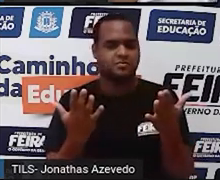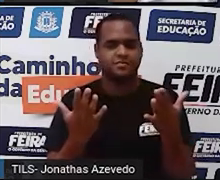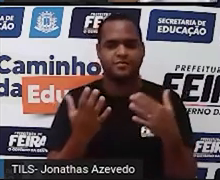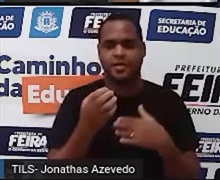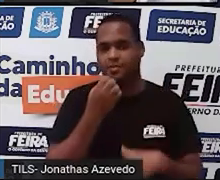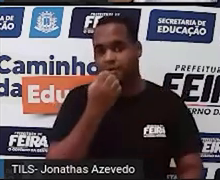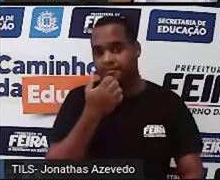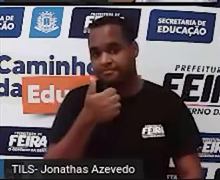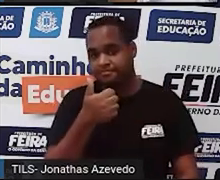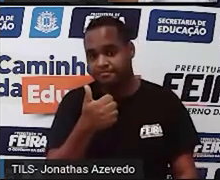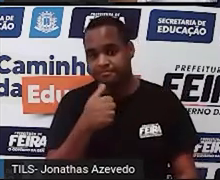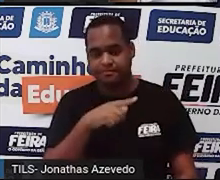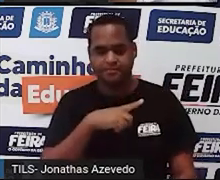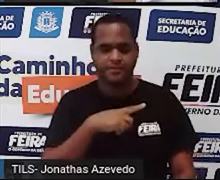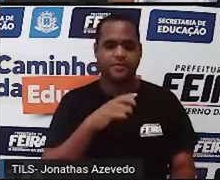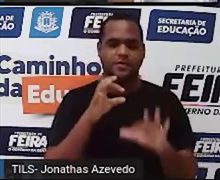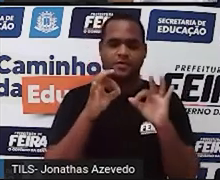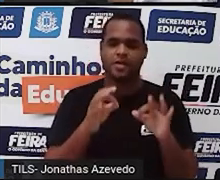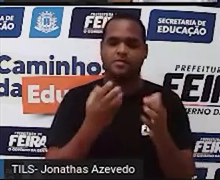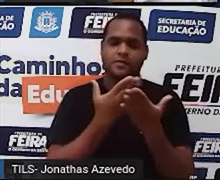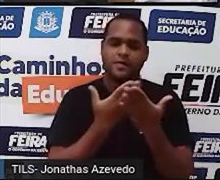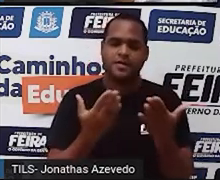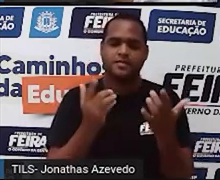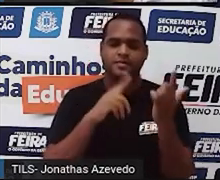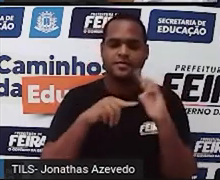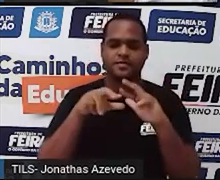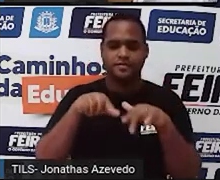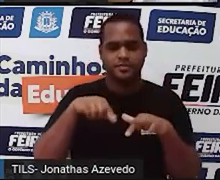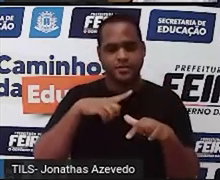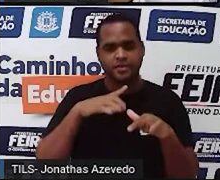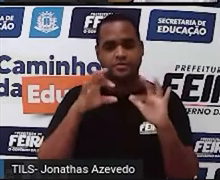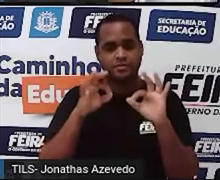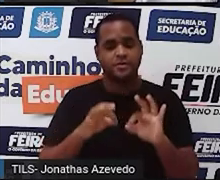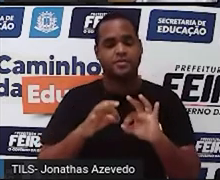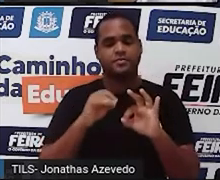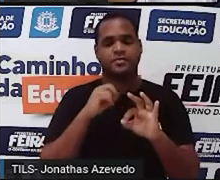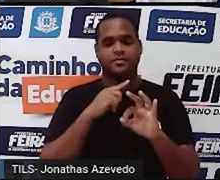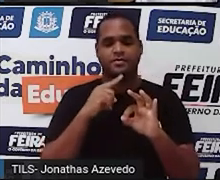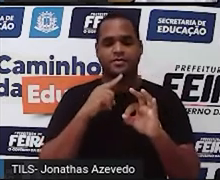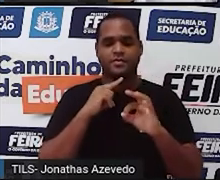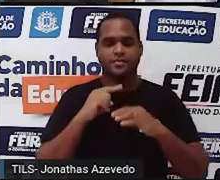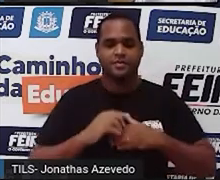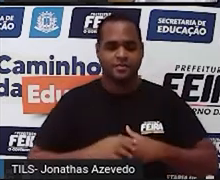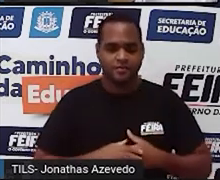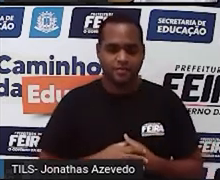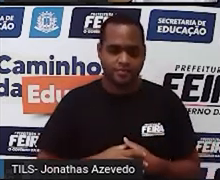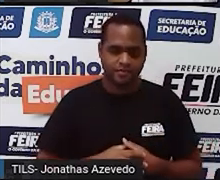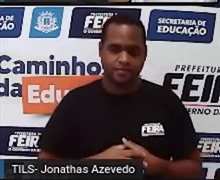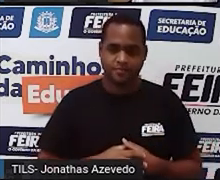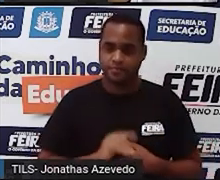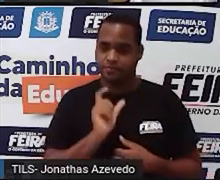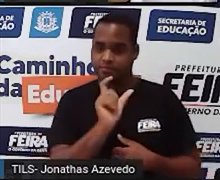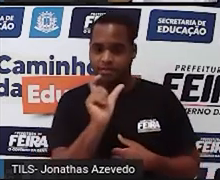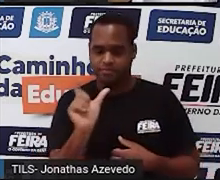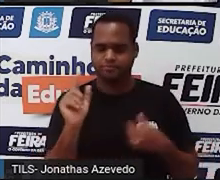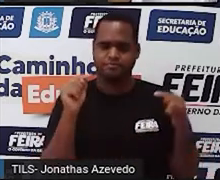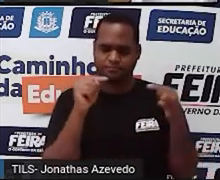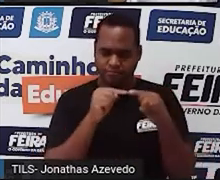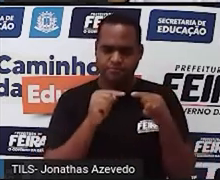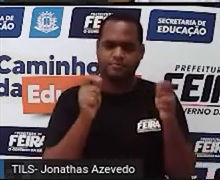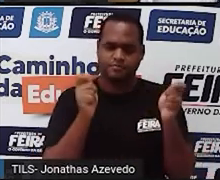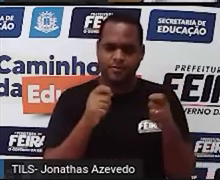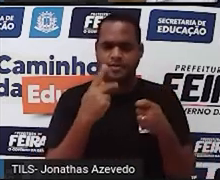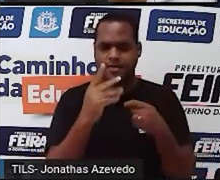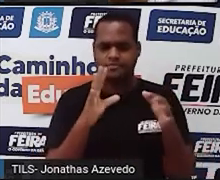Bom, eu tenho certeza que você escreveu, sim, palavras que tenham a ver